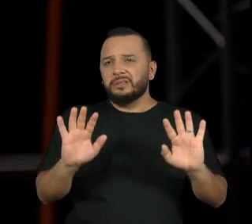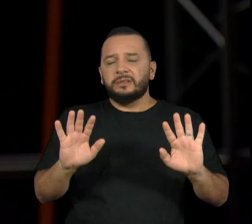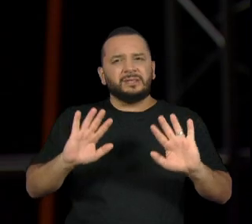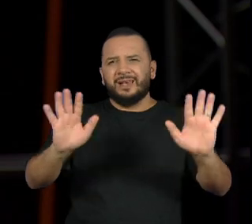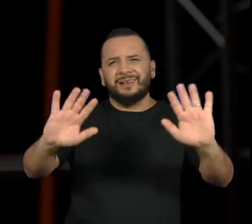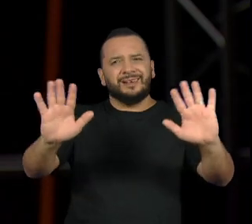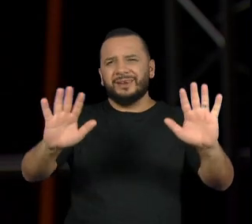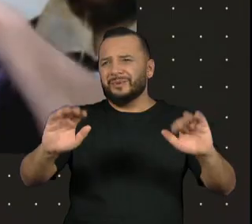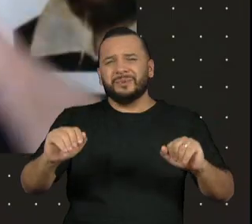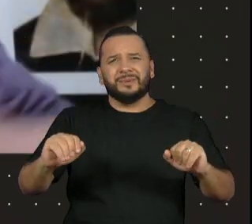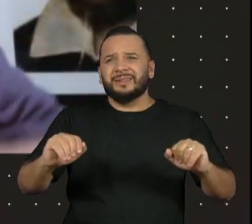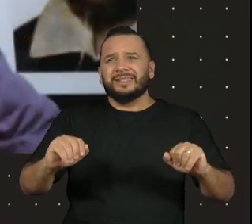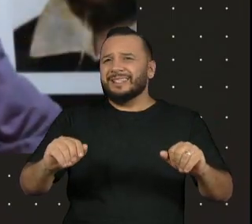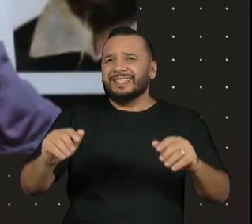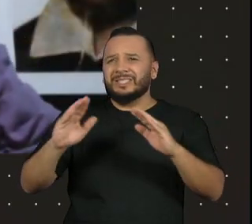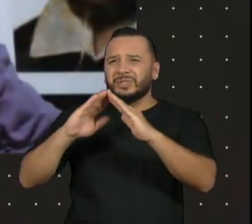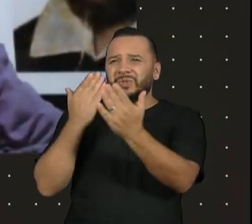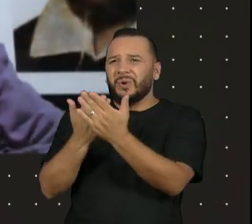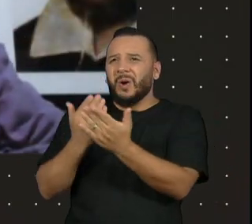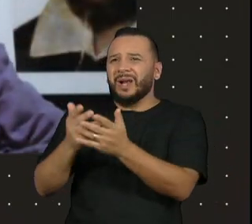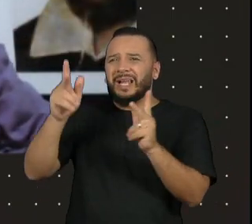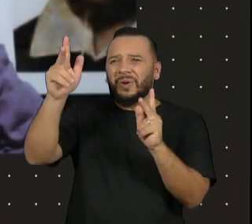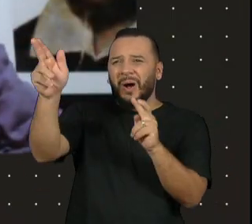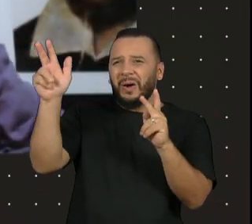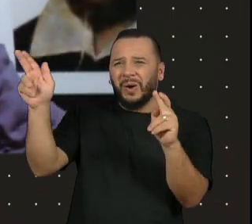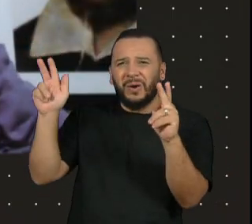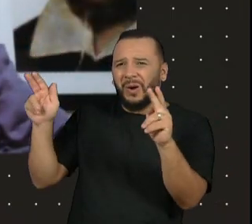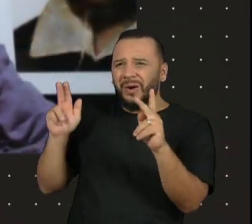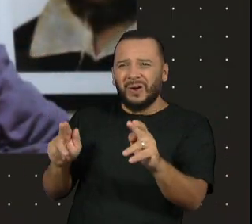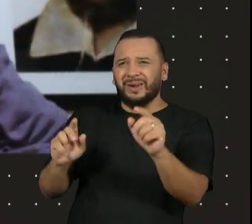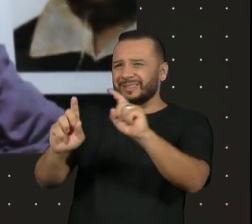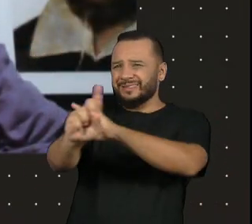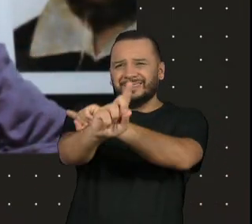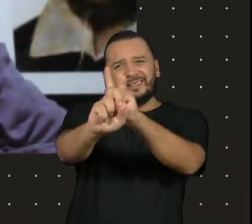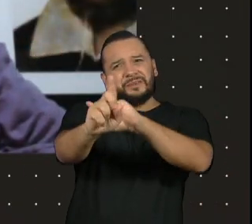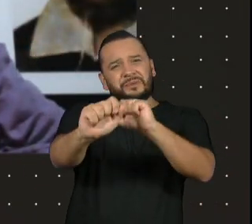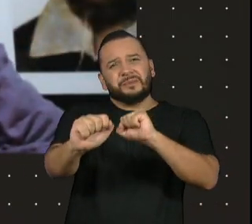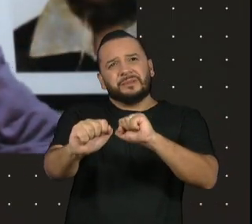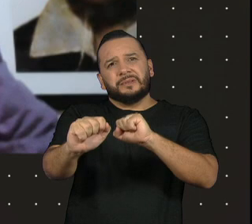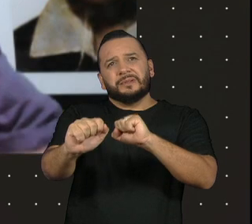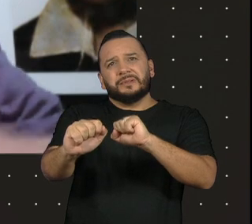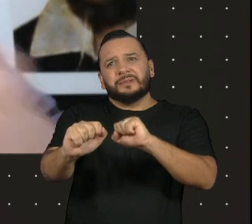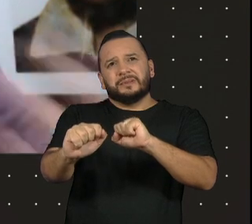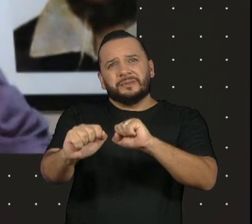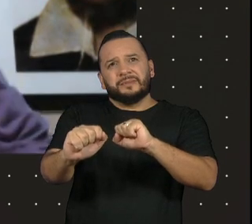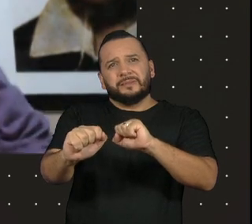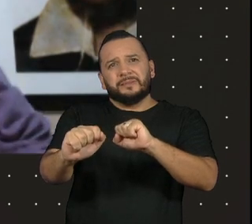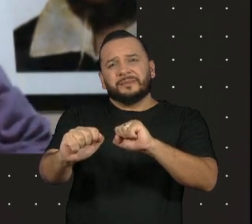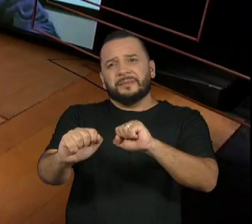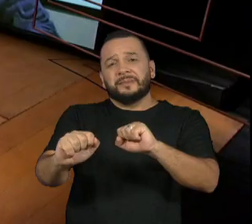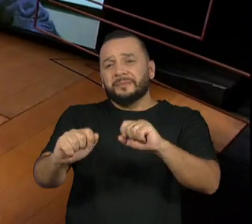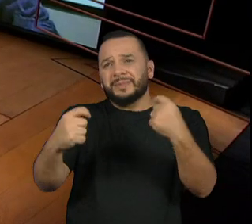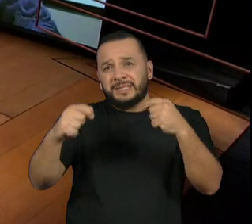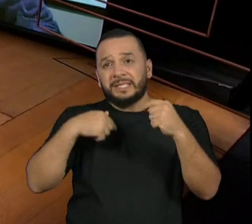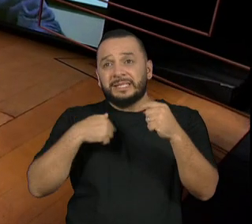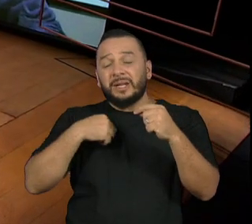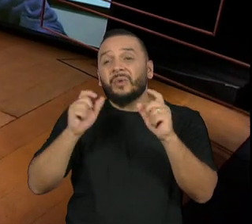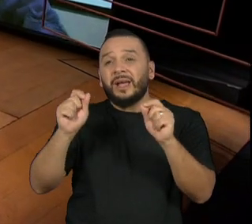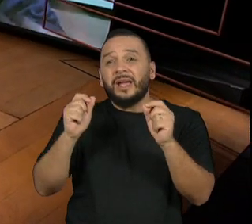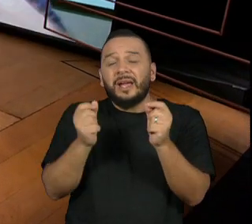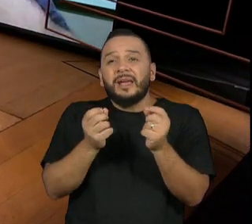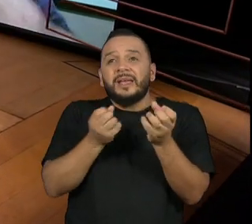discutia, se é esse papo de ser lugar onde ele vai ter que ter acesso à informação cultural,